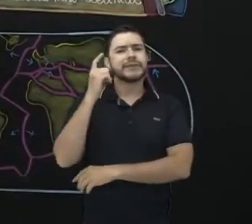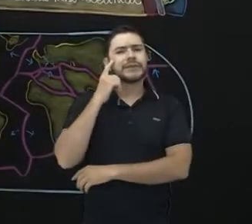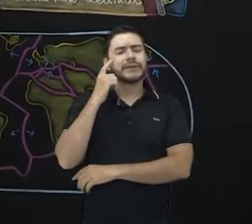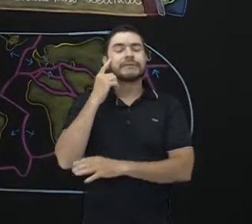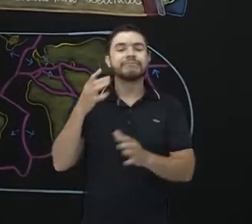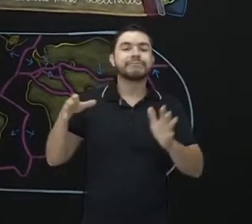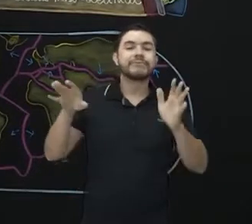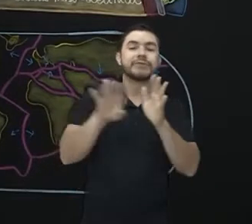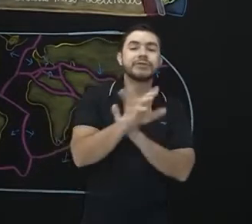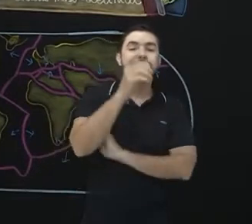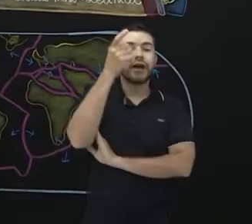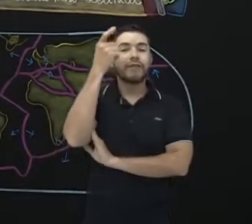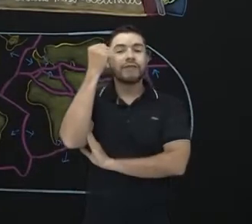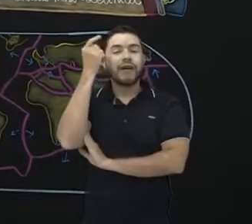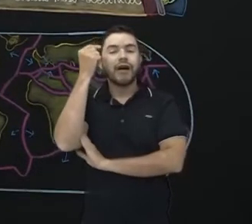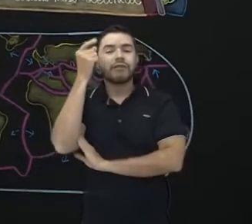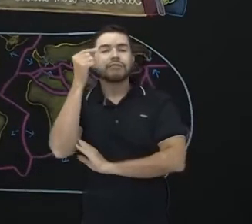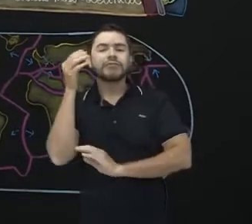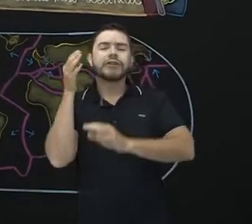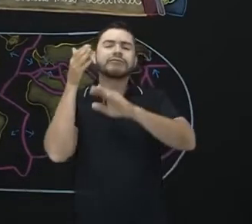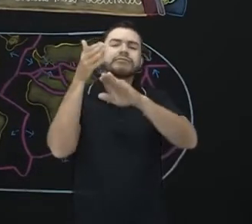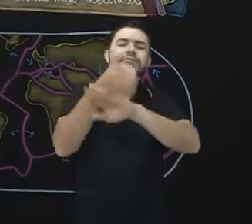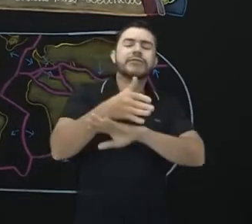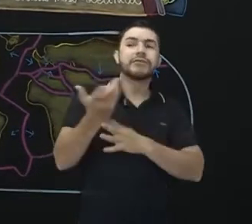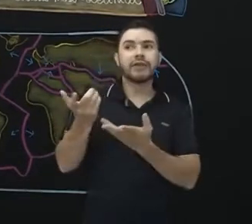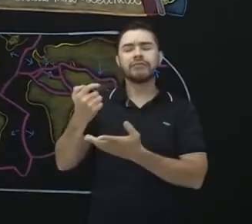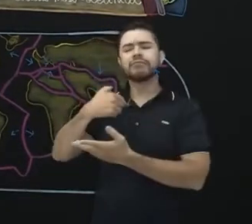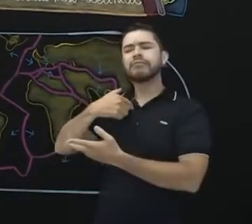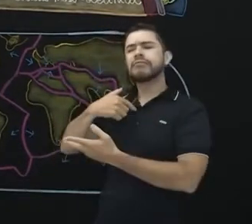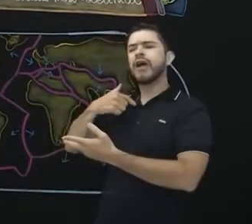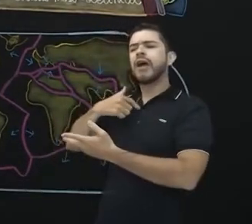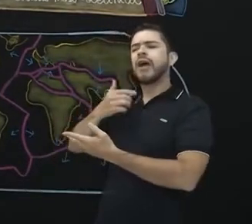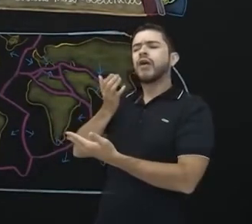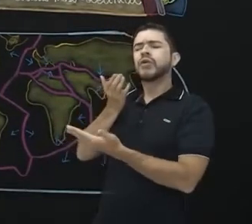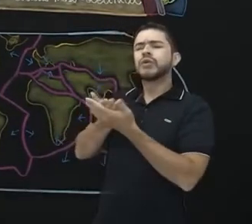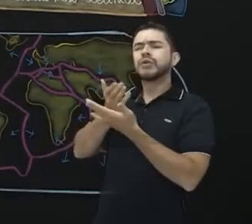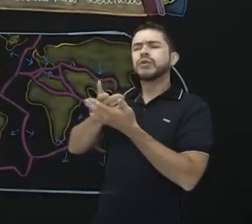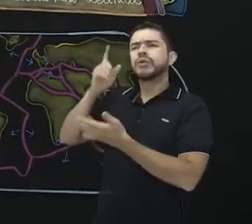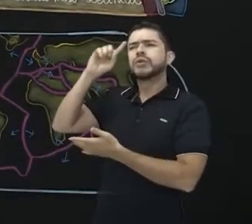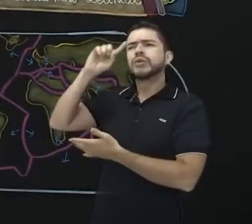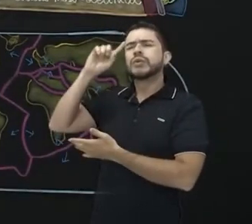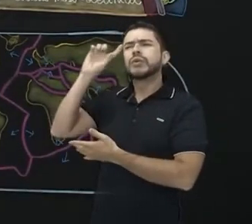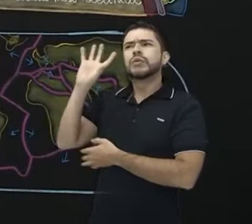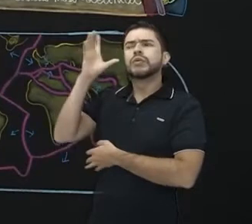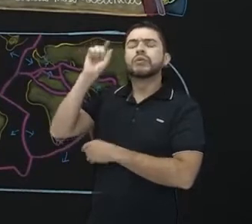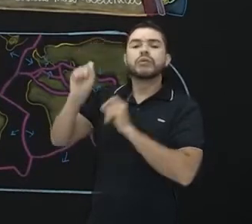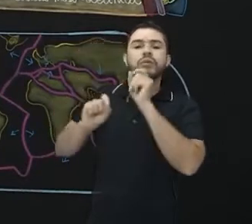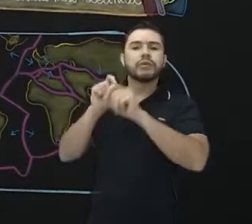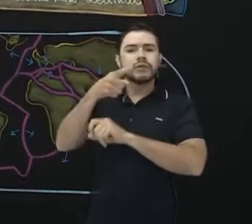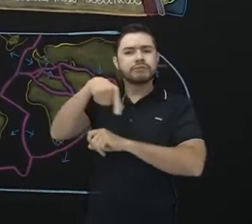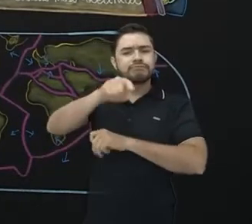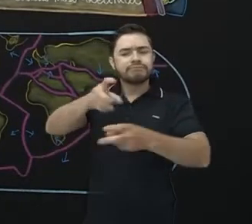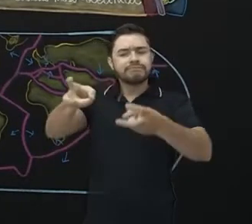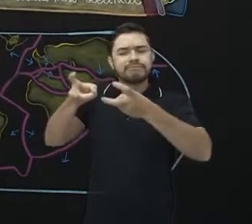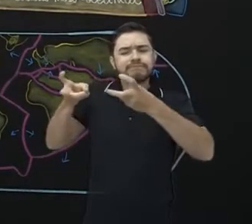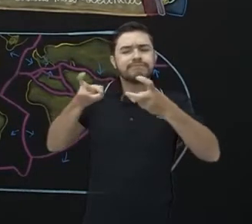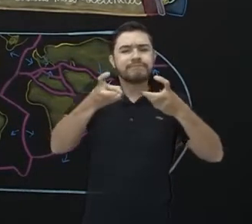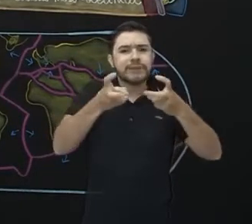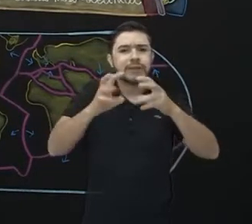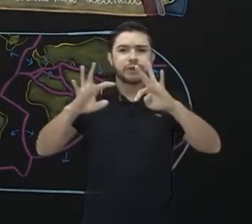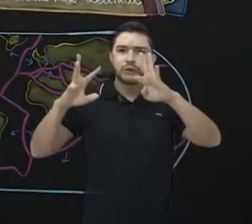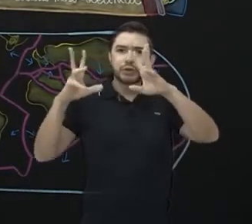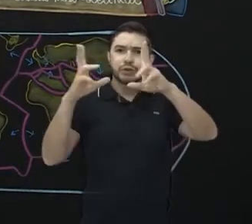faculdade, no dia seguinte, ele chegou dizendo, de novo pessoal, eu cheguei a uma certa conclusão. Percebam que todos os